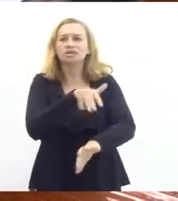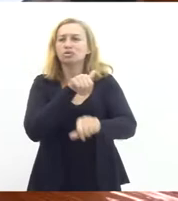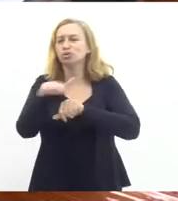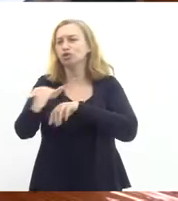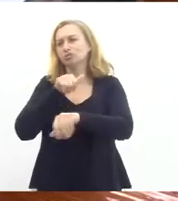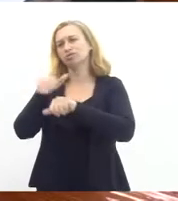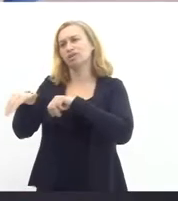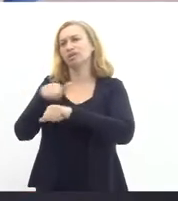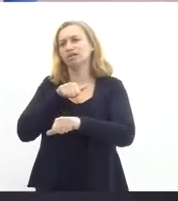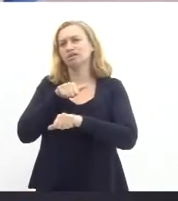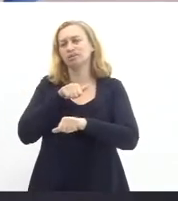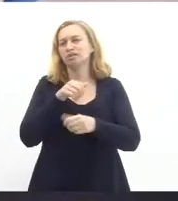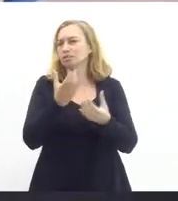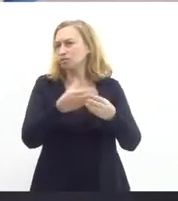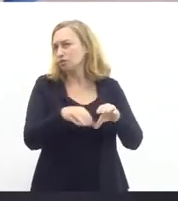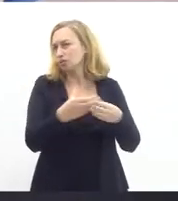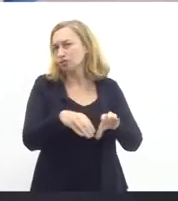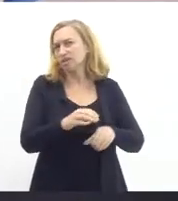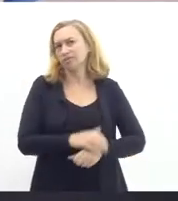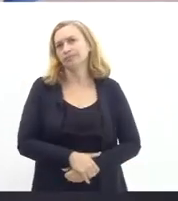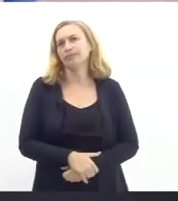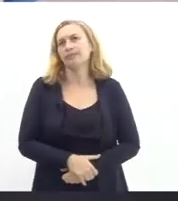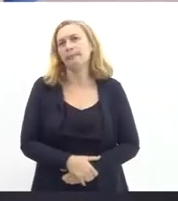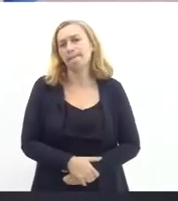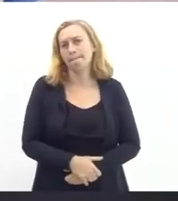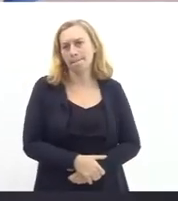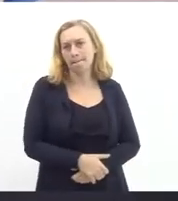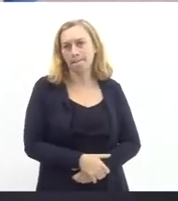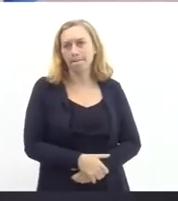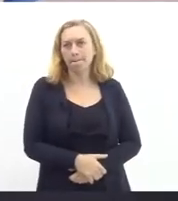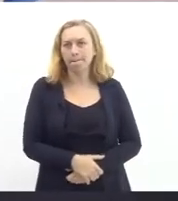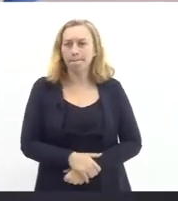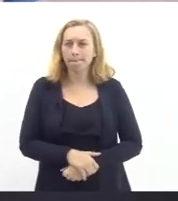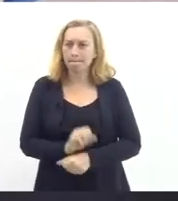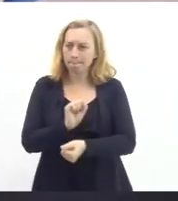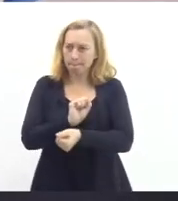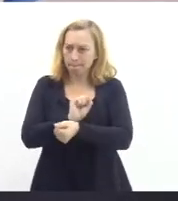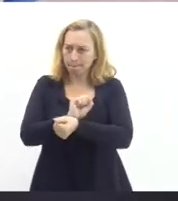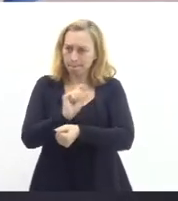desses concursados. Um momentinho.